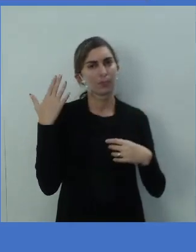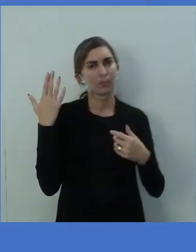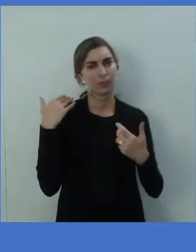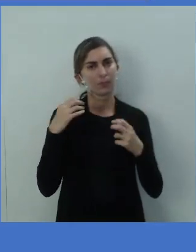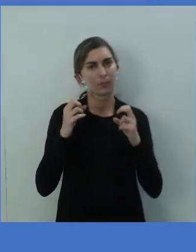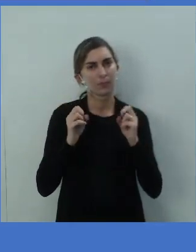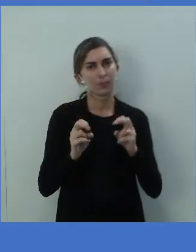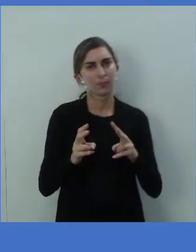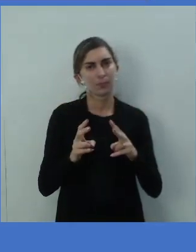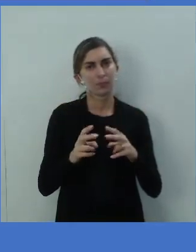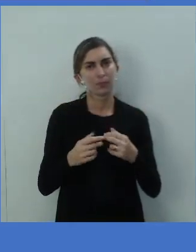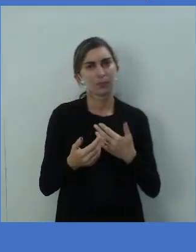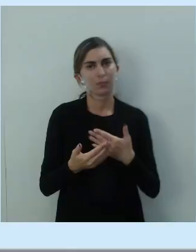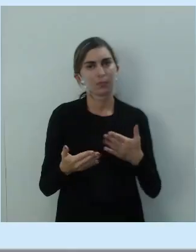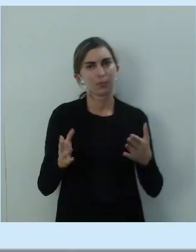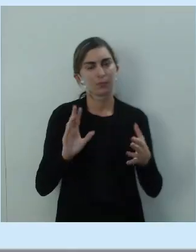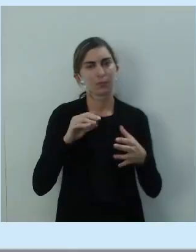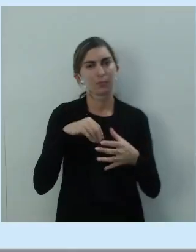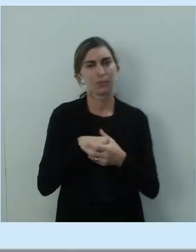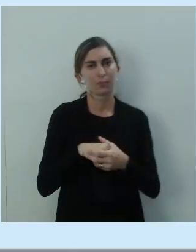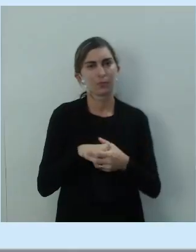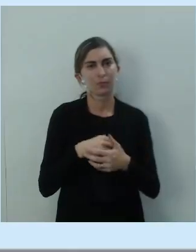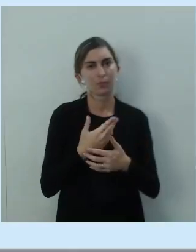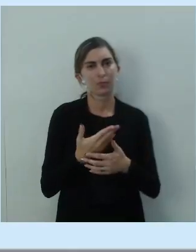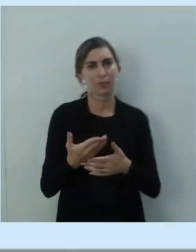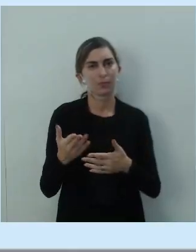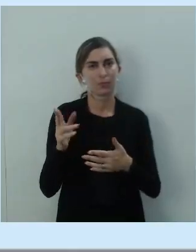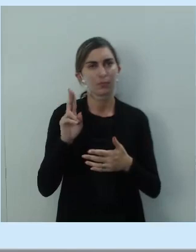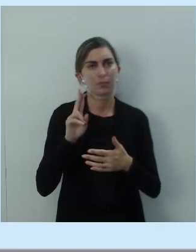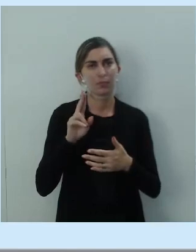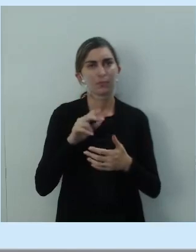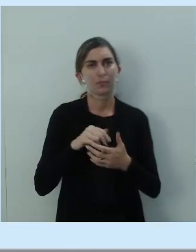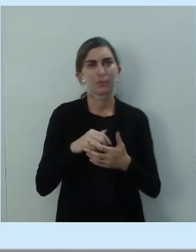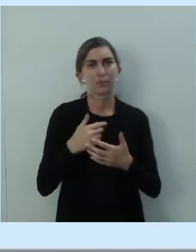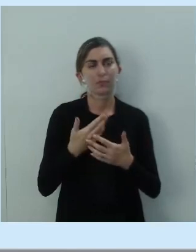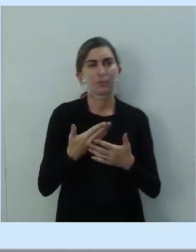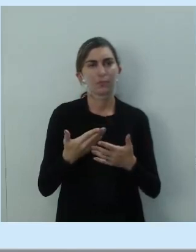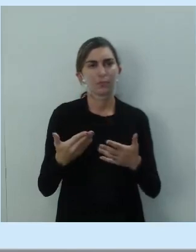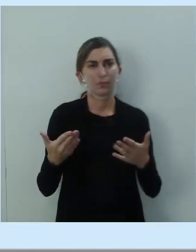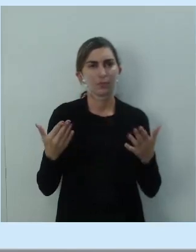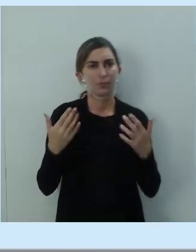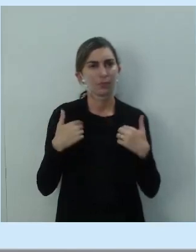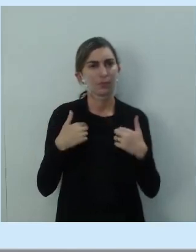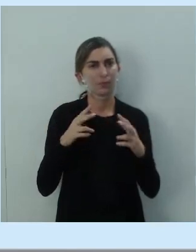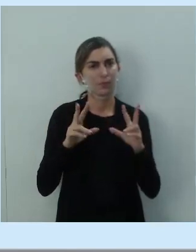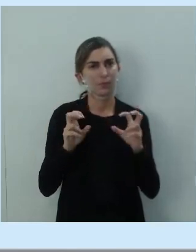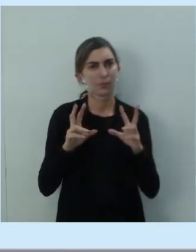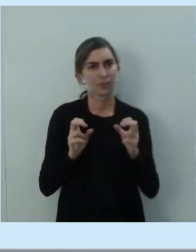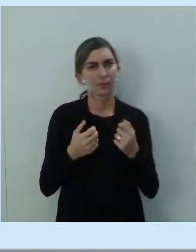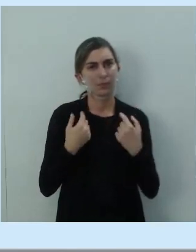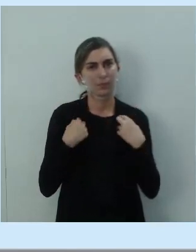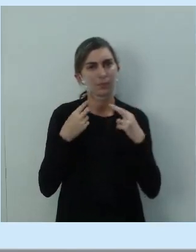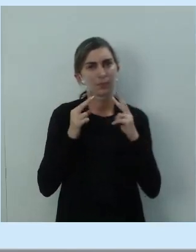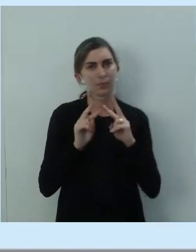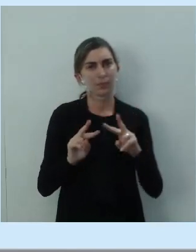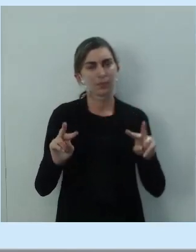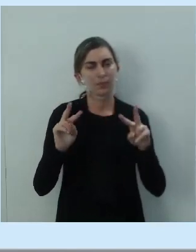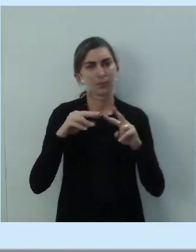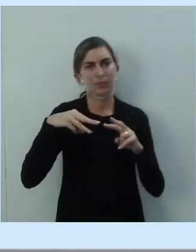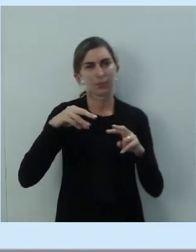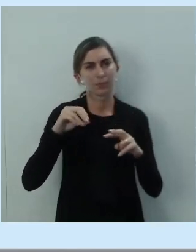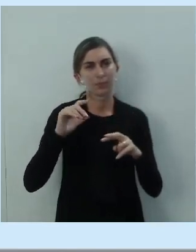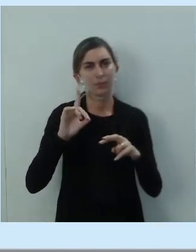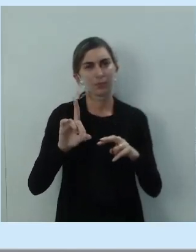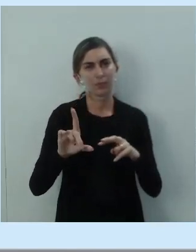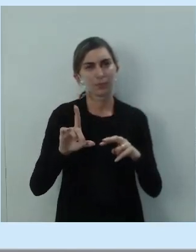ok? Dentro disso, eu sou Delvia Fox e esse foi o conteúdo que nós vimos, modal can